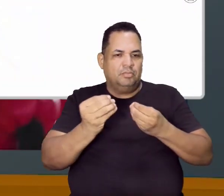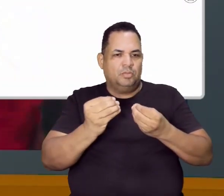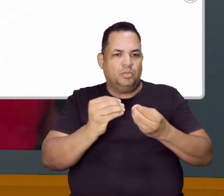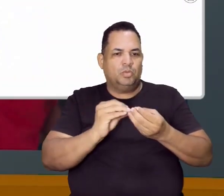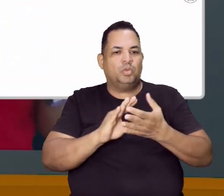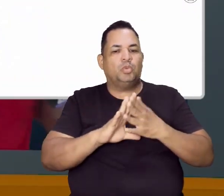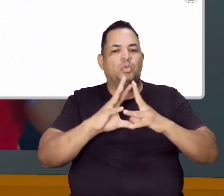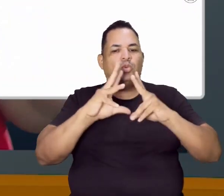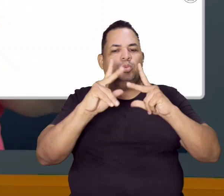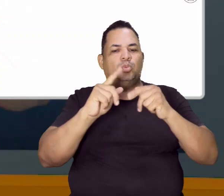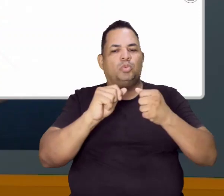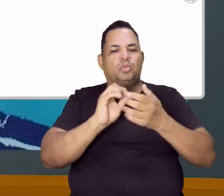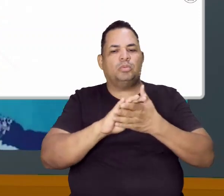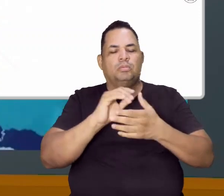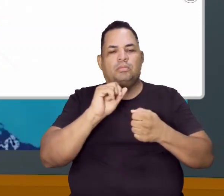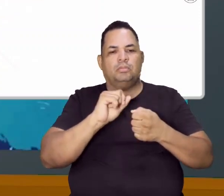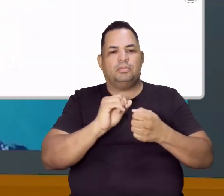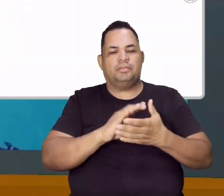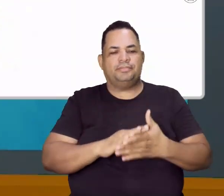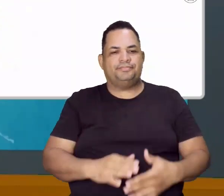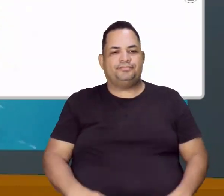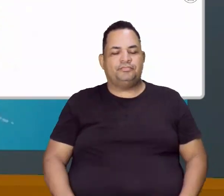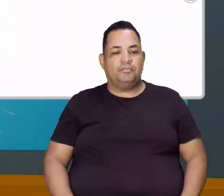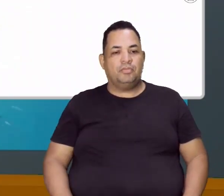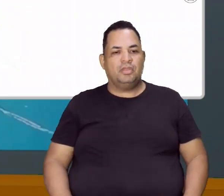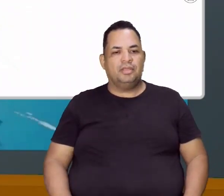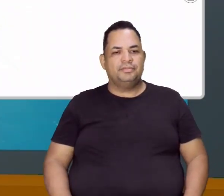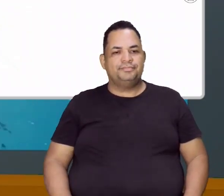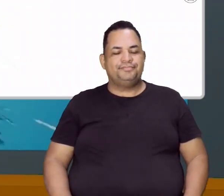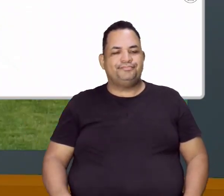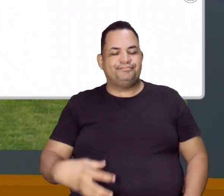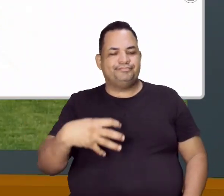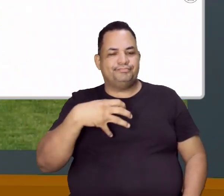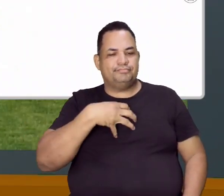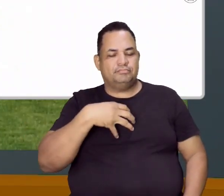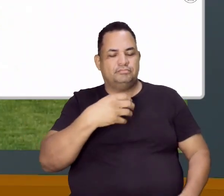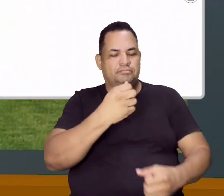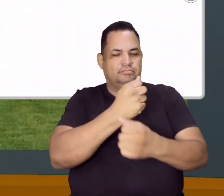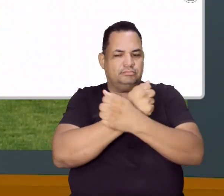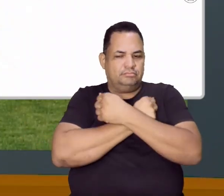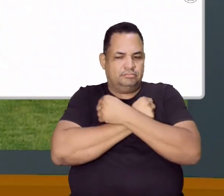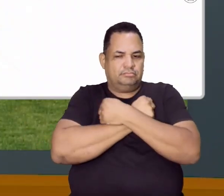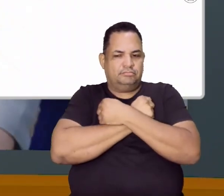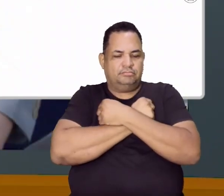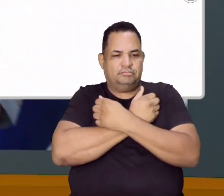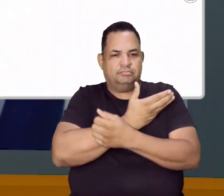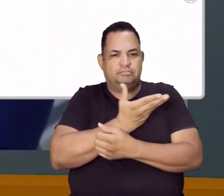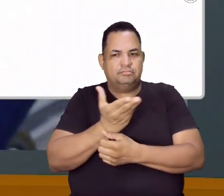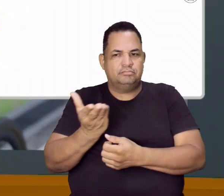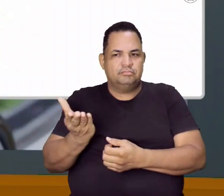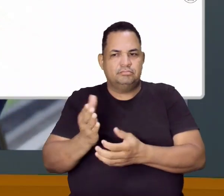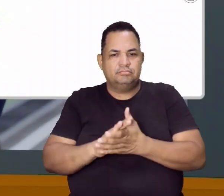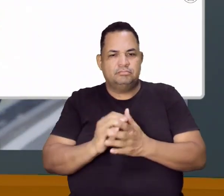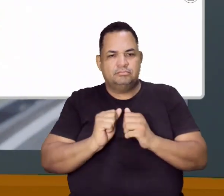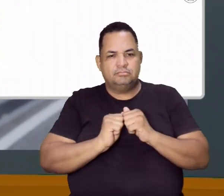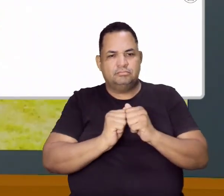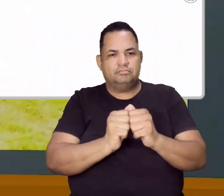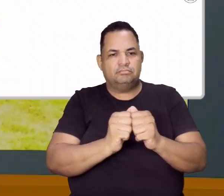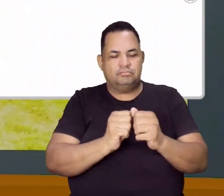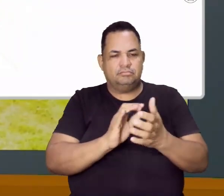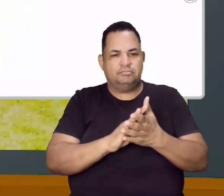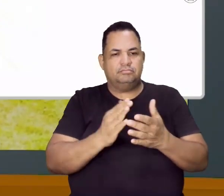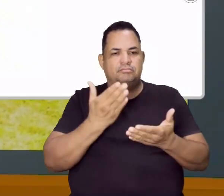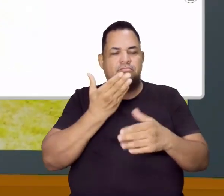da turma, da galera, que eu gosto de ver isso, tá? Sintam-se aí abraçados nesse momento, estejam aí comigo na hora dessa